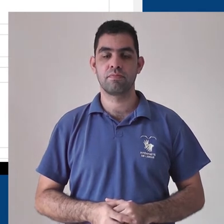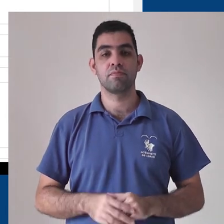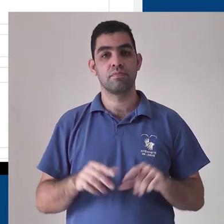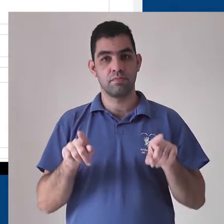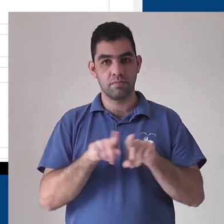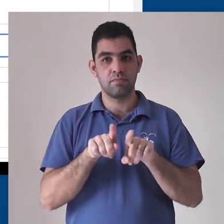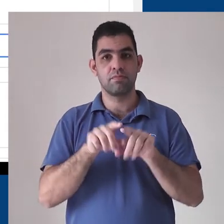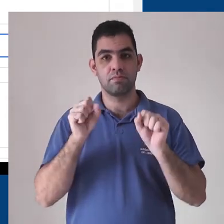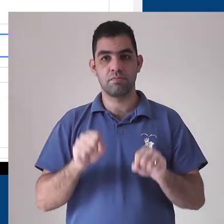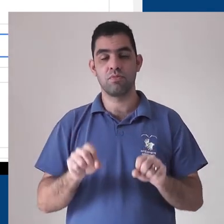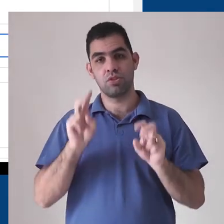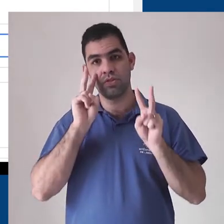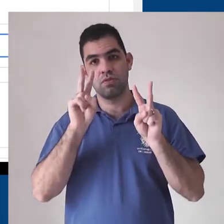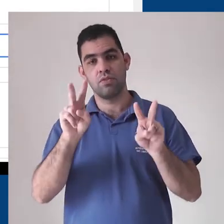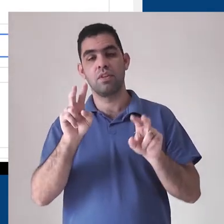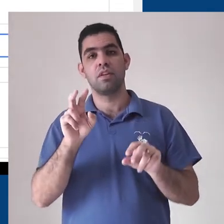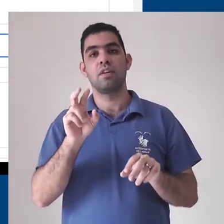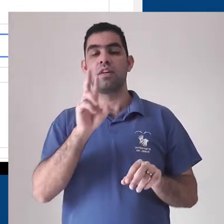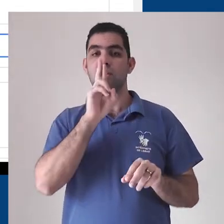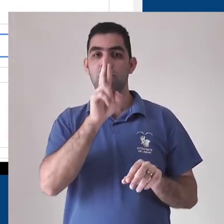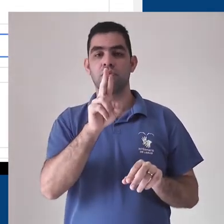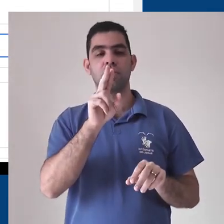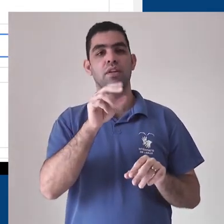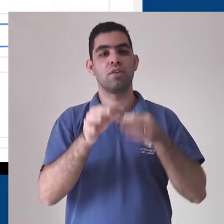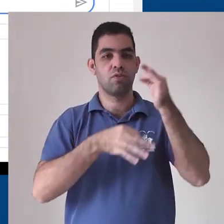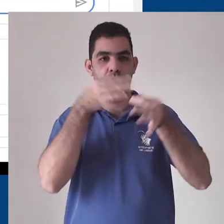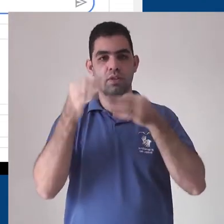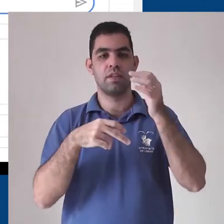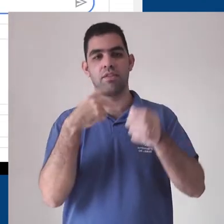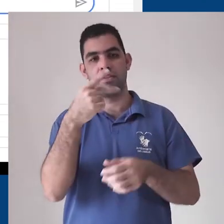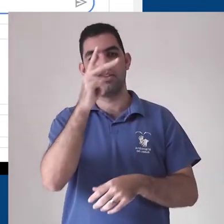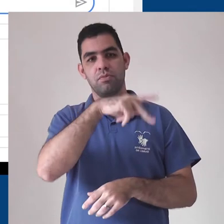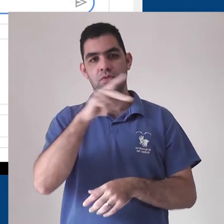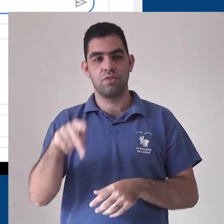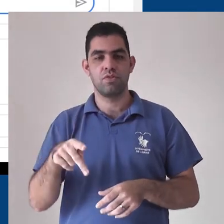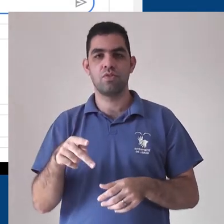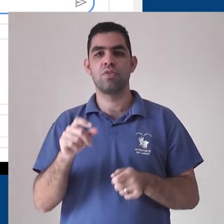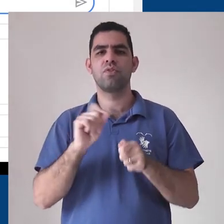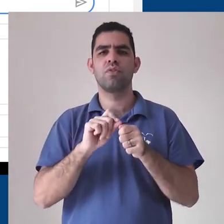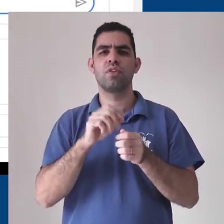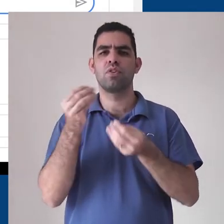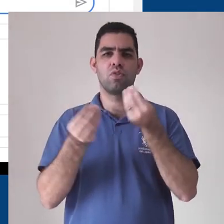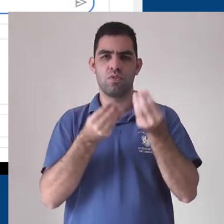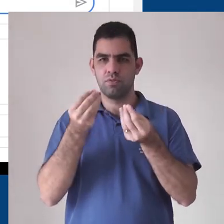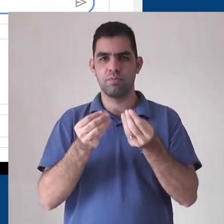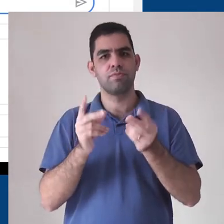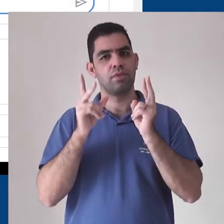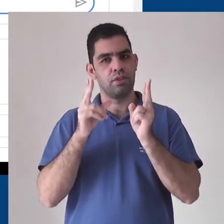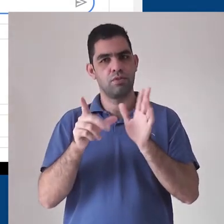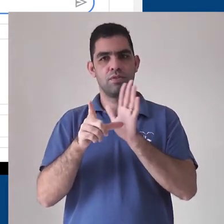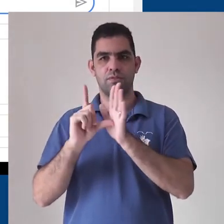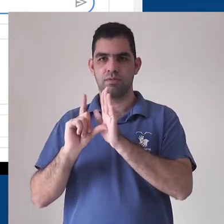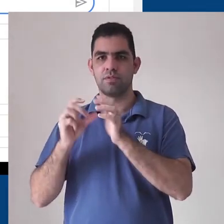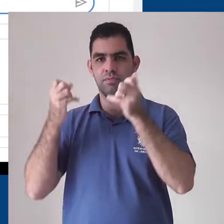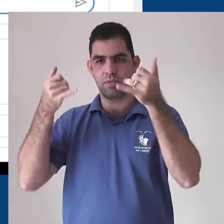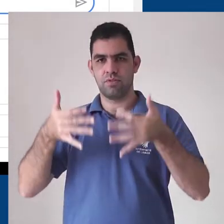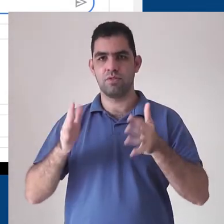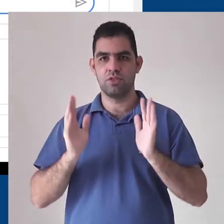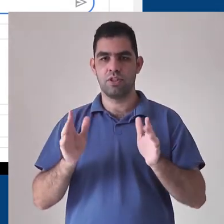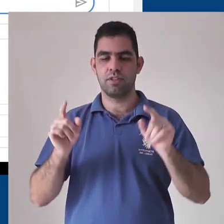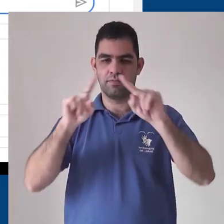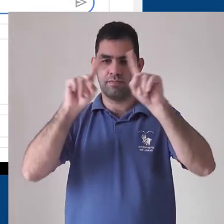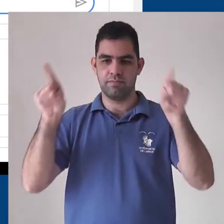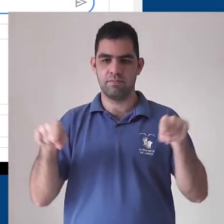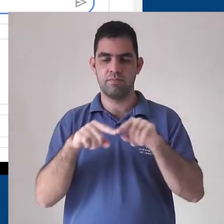Você também pode visualizar e responder comentários do seu professor. Para isso, você deve seguir os mesmos passos anteriores.